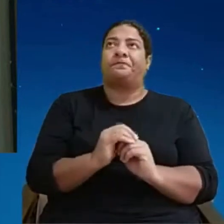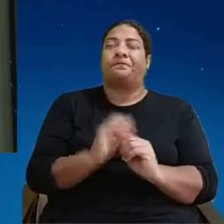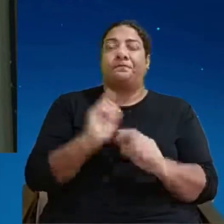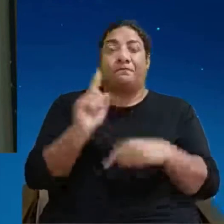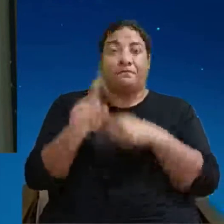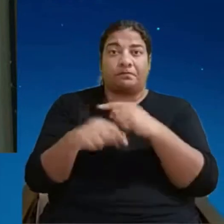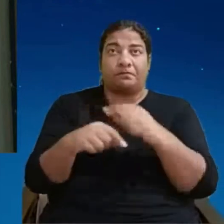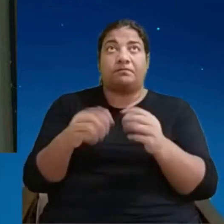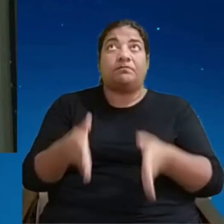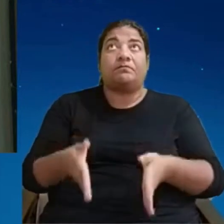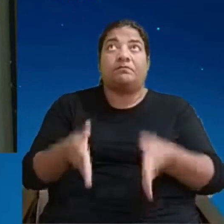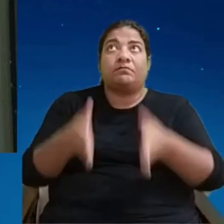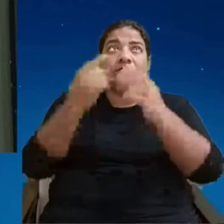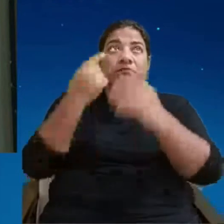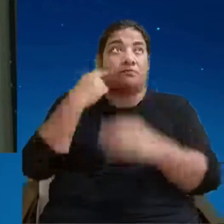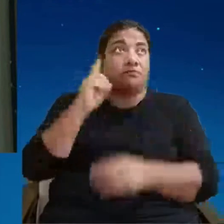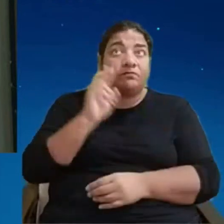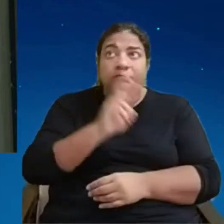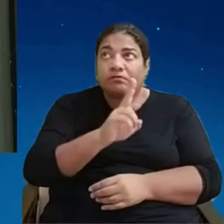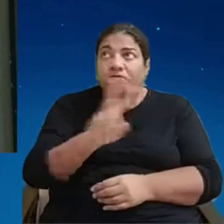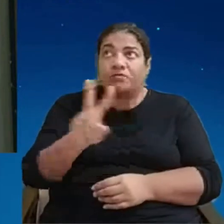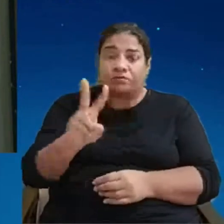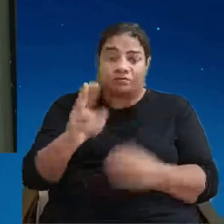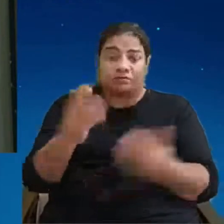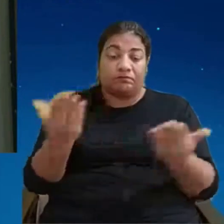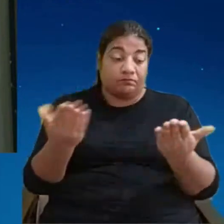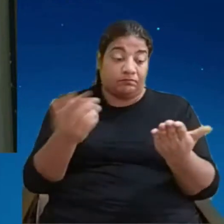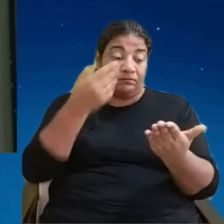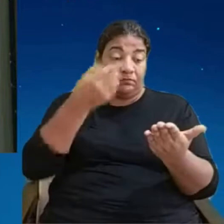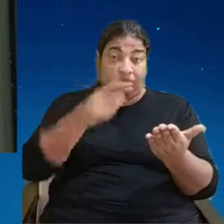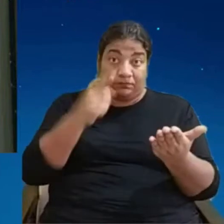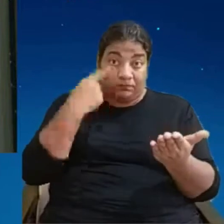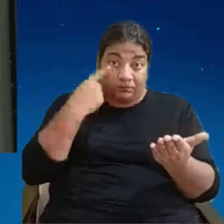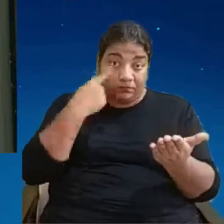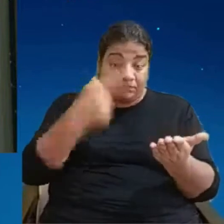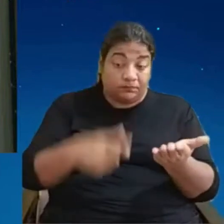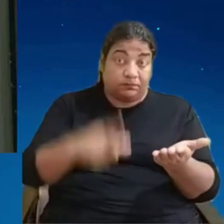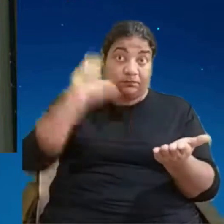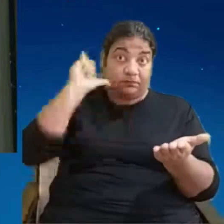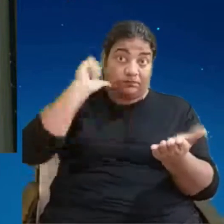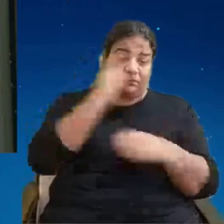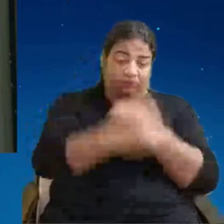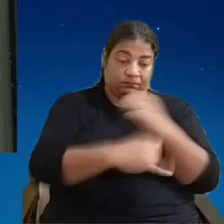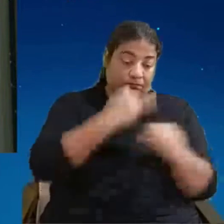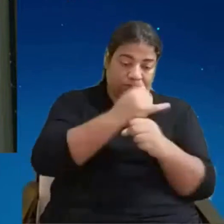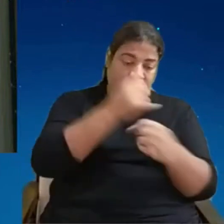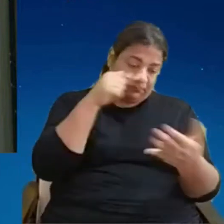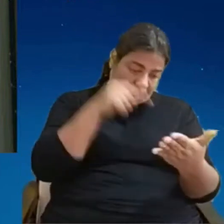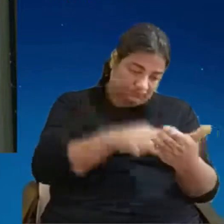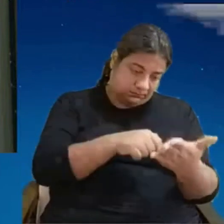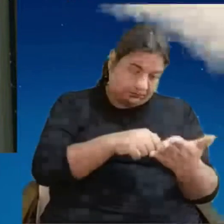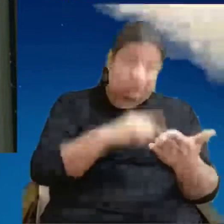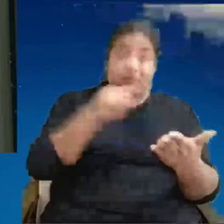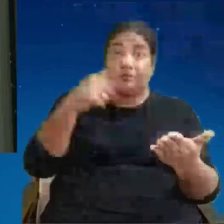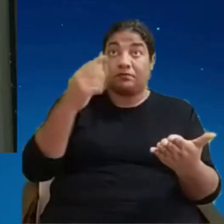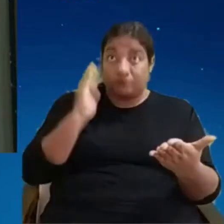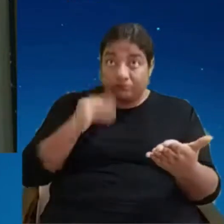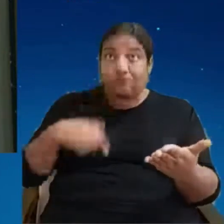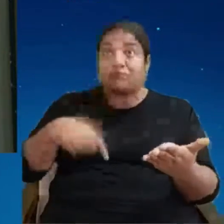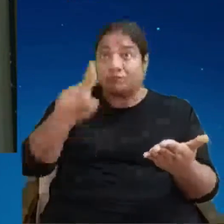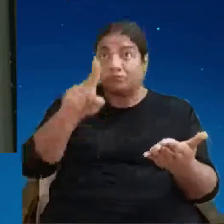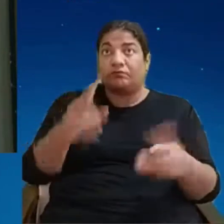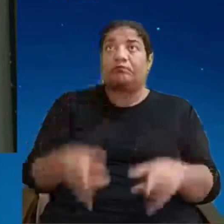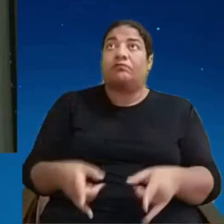que o Gabriel passou pela loja e que parou neste momento e ofereceu o produto é uma experiência fantástica